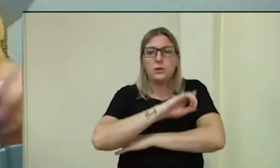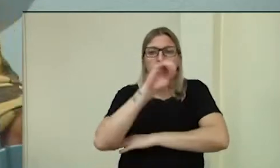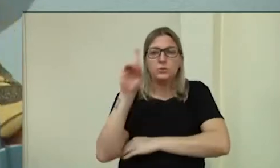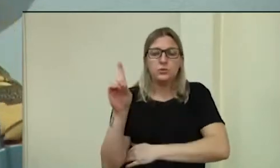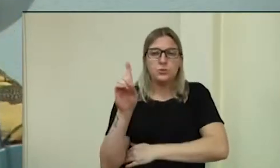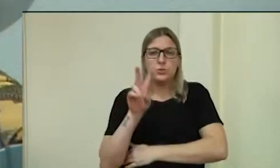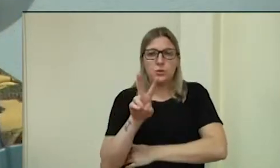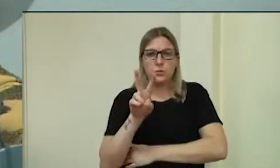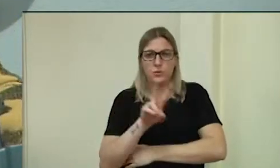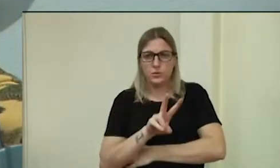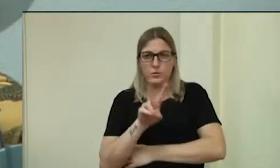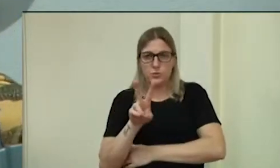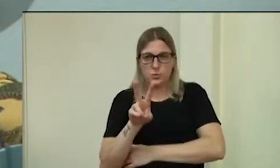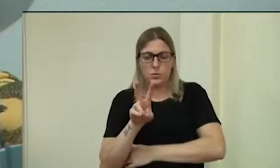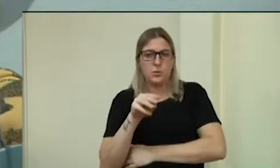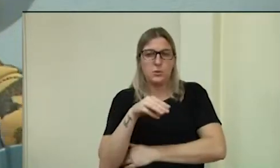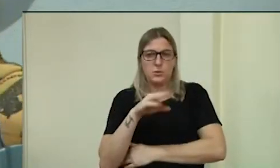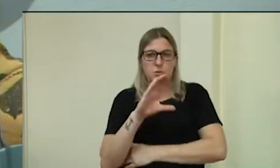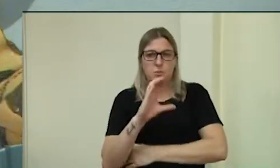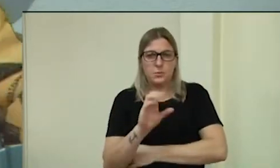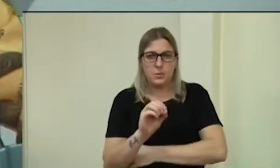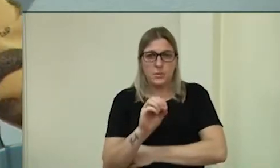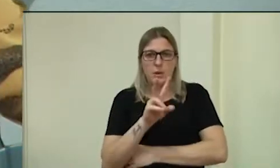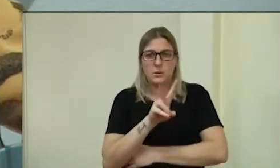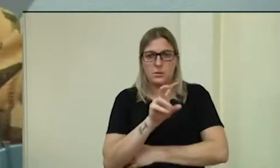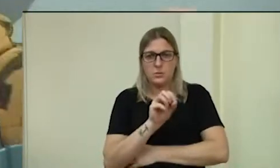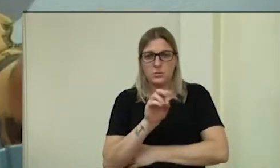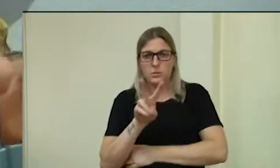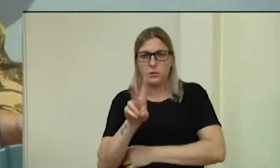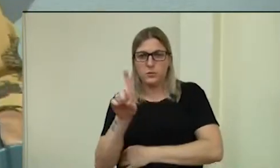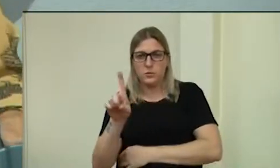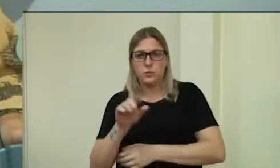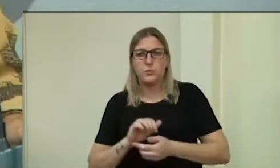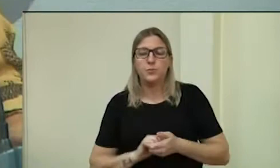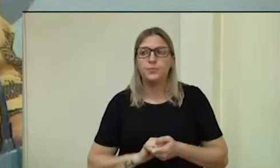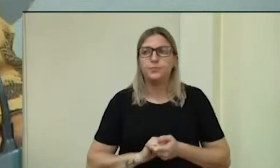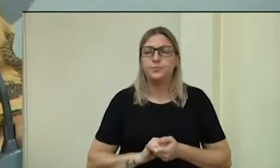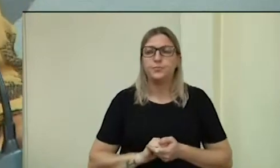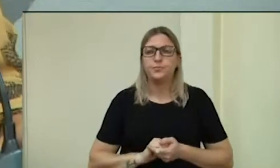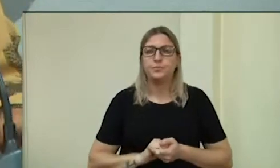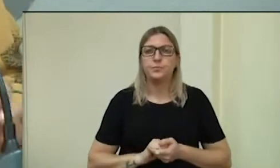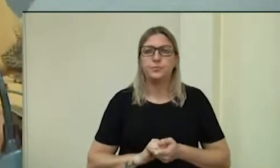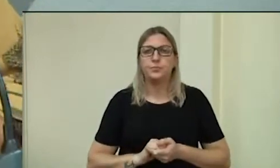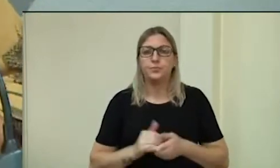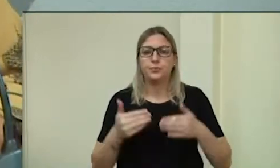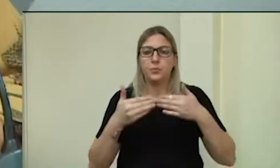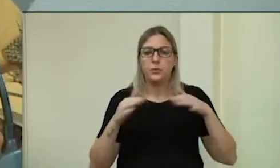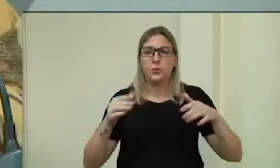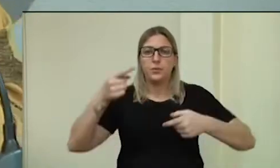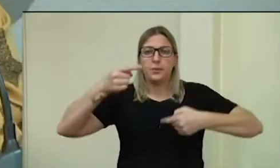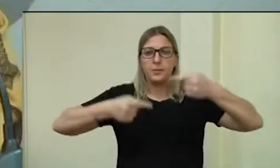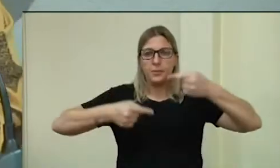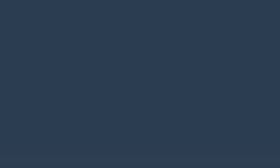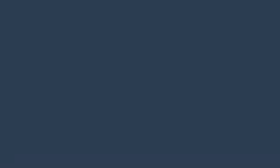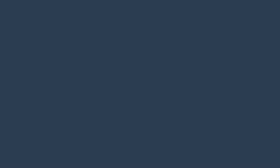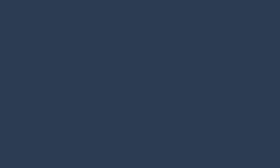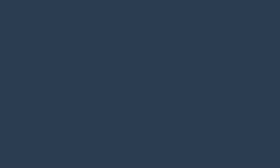de 22 de março de 2021. Em discussão, a ata...